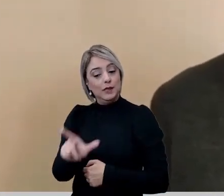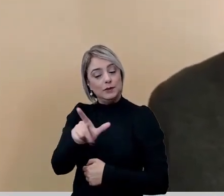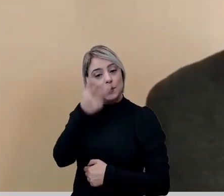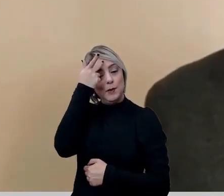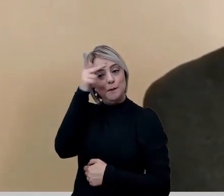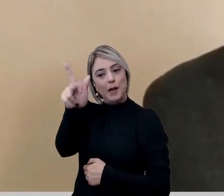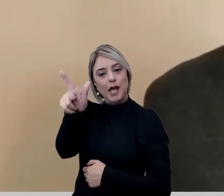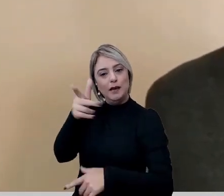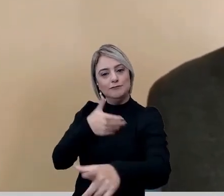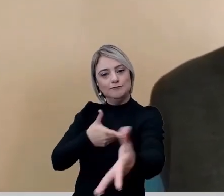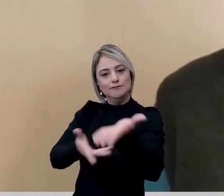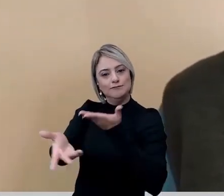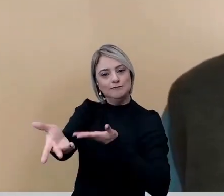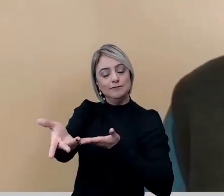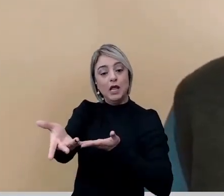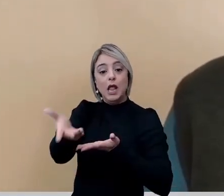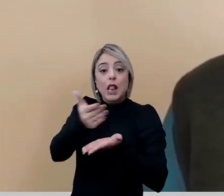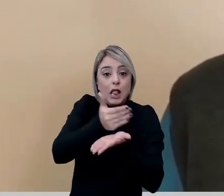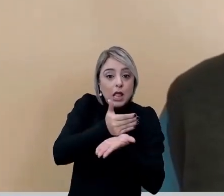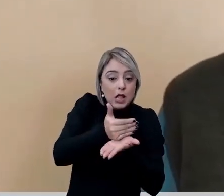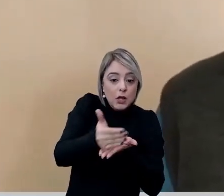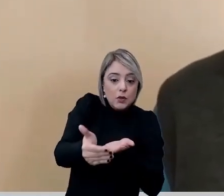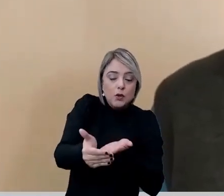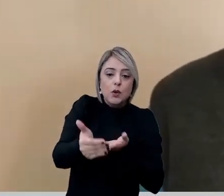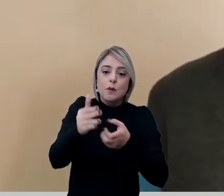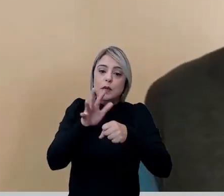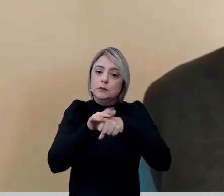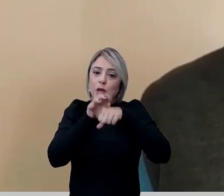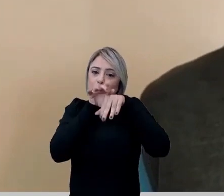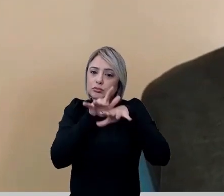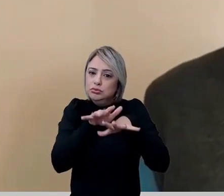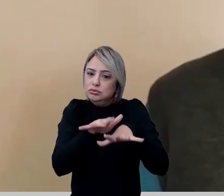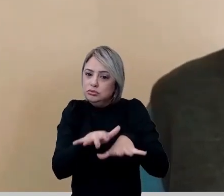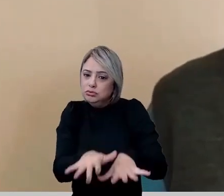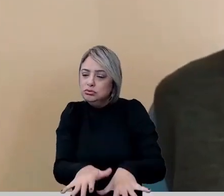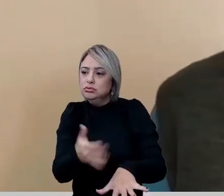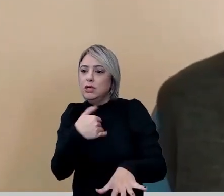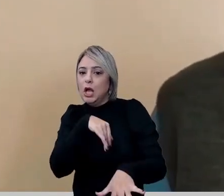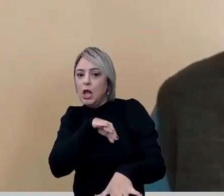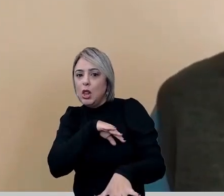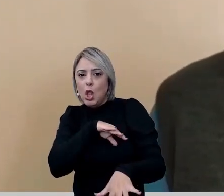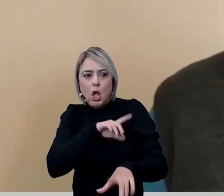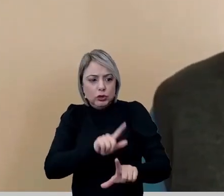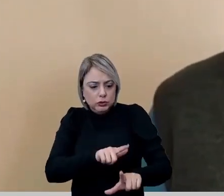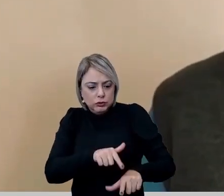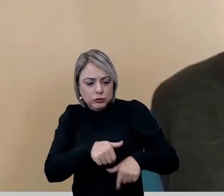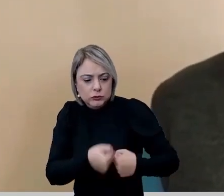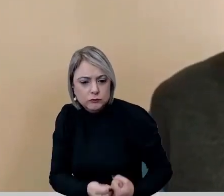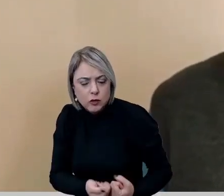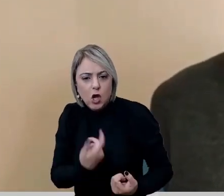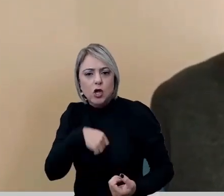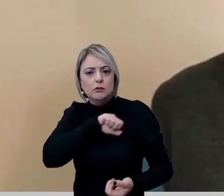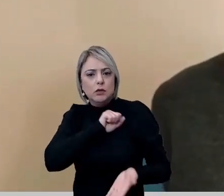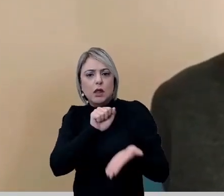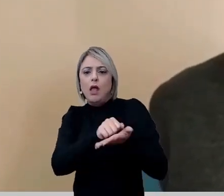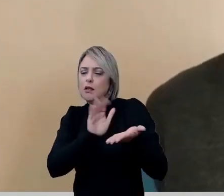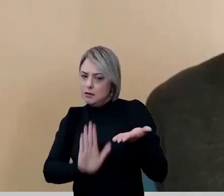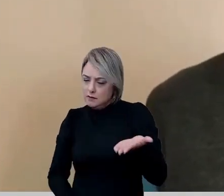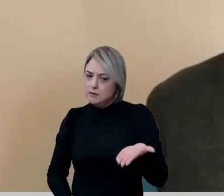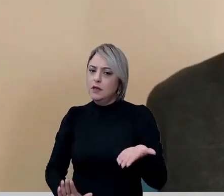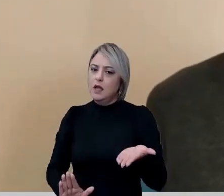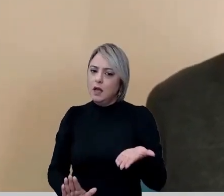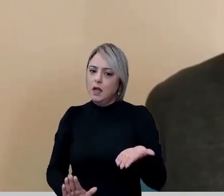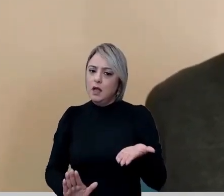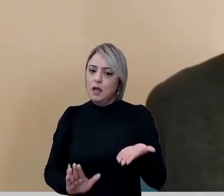para pessoas. Desde o início da pandemia nós não medimos esforços para manter as nossas atividades